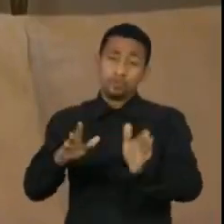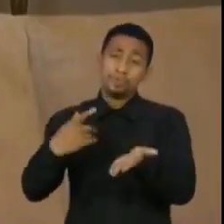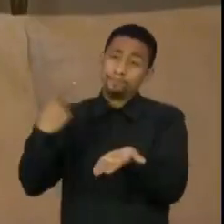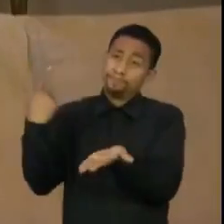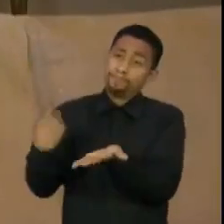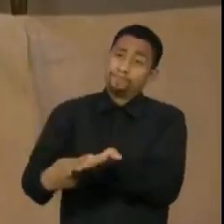Perfeito.